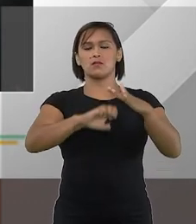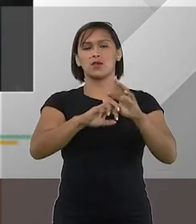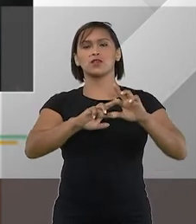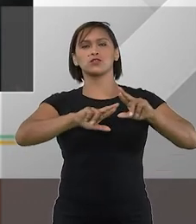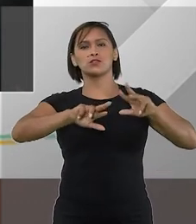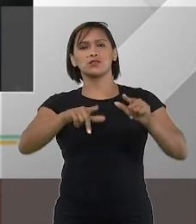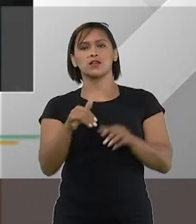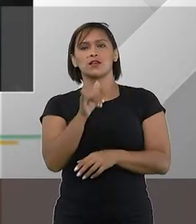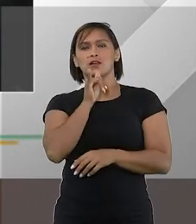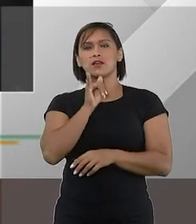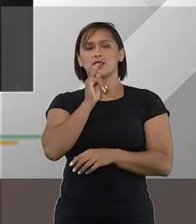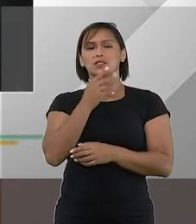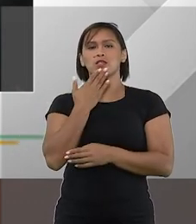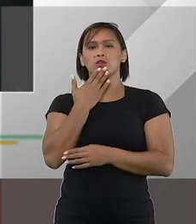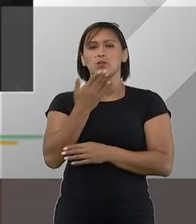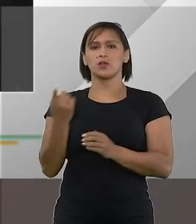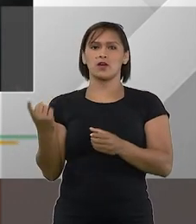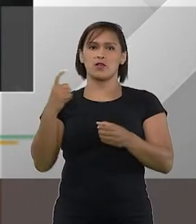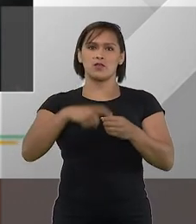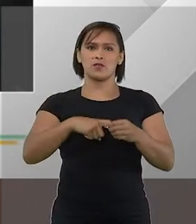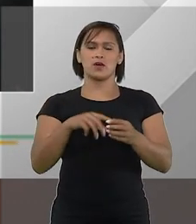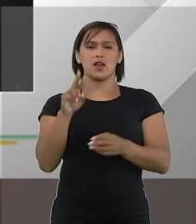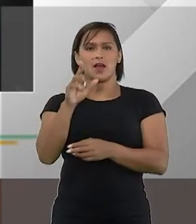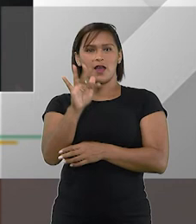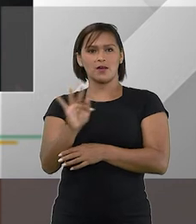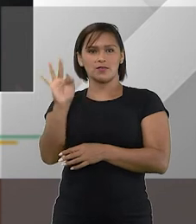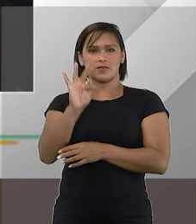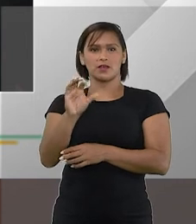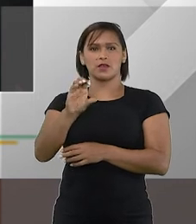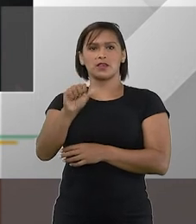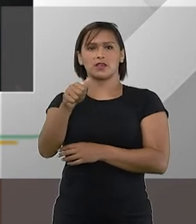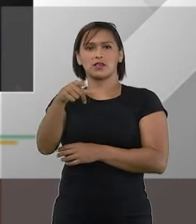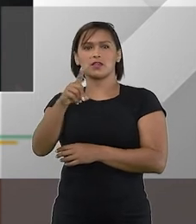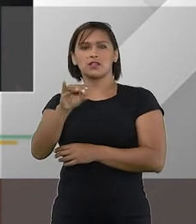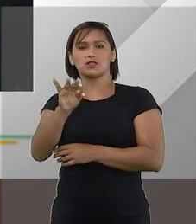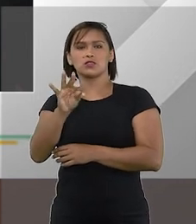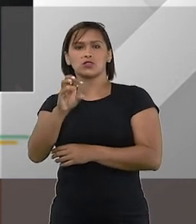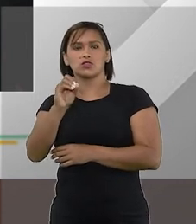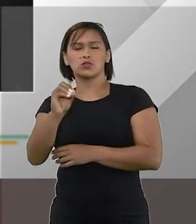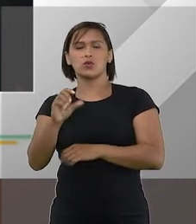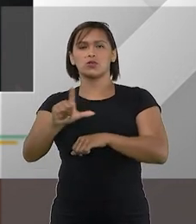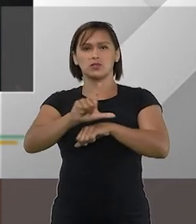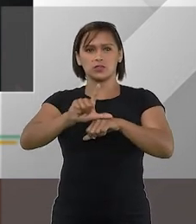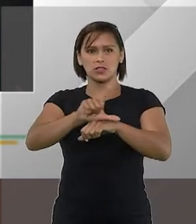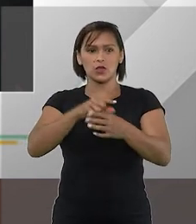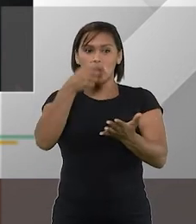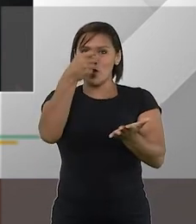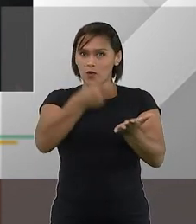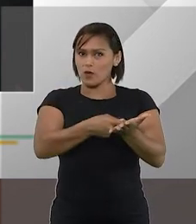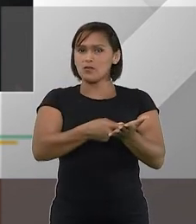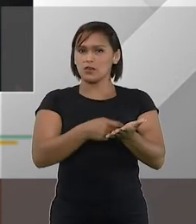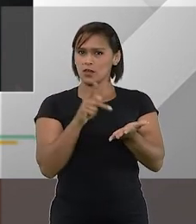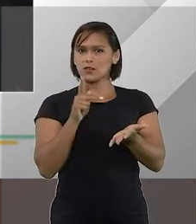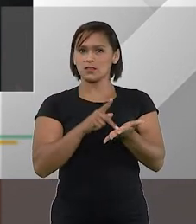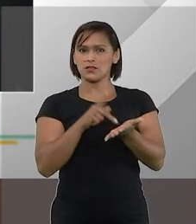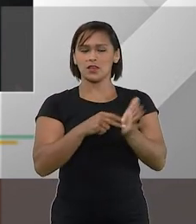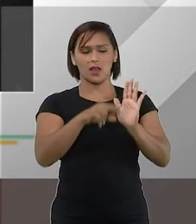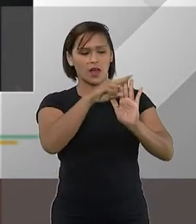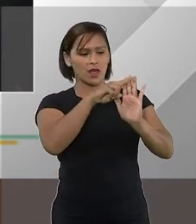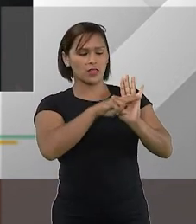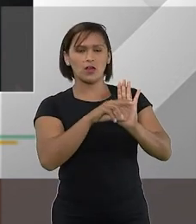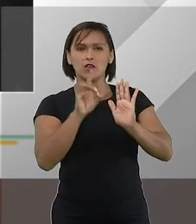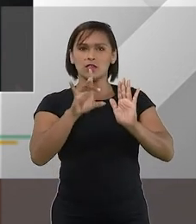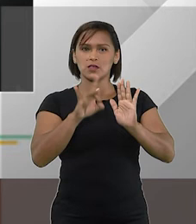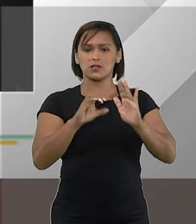empresárias a exemplo do pedido de recuperação da faculdade Cândido Mendes se o legislador confirmou que realmente a